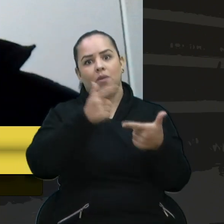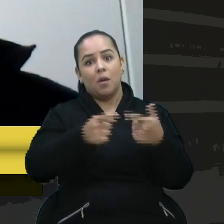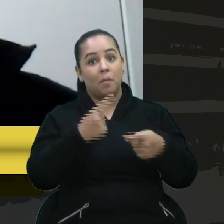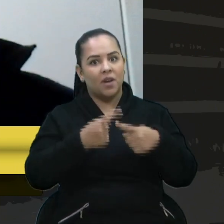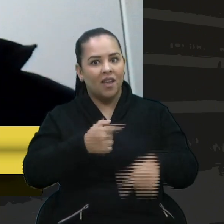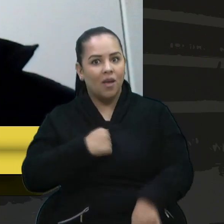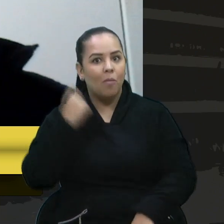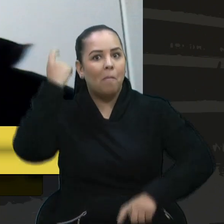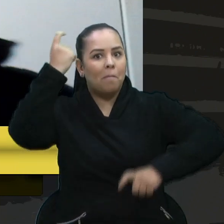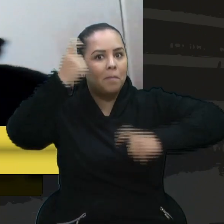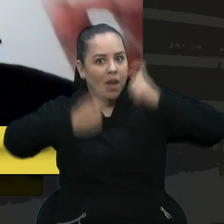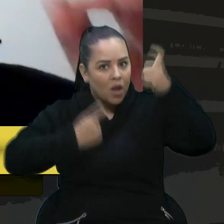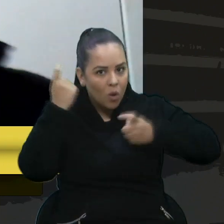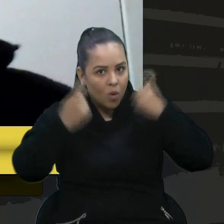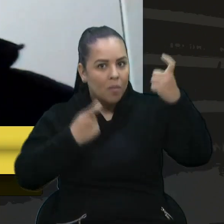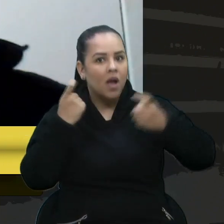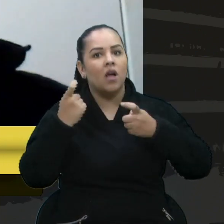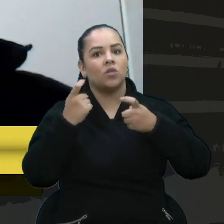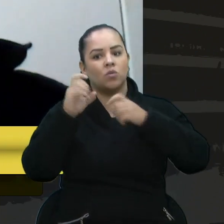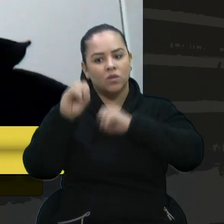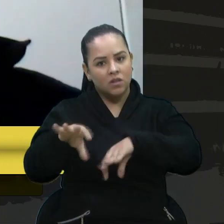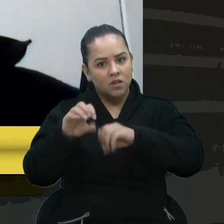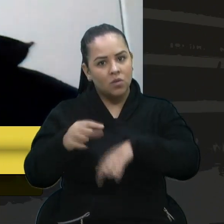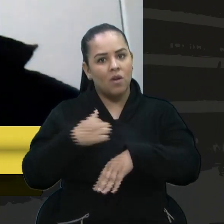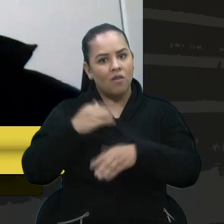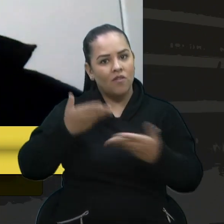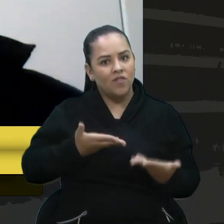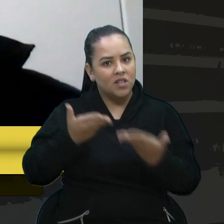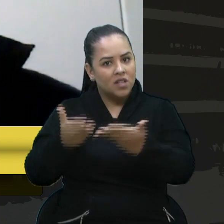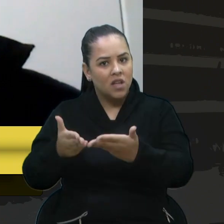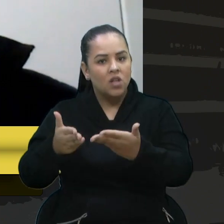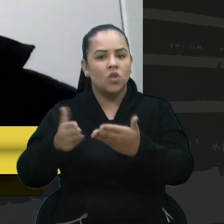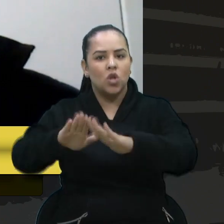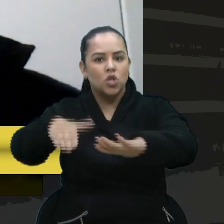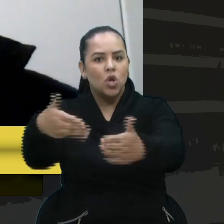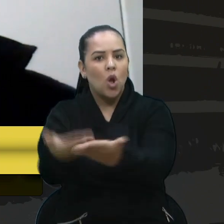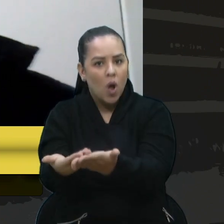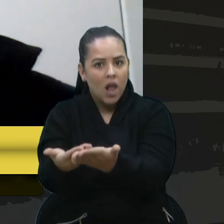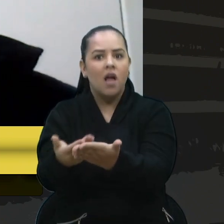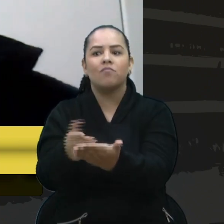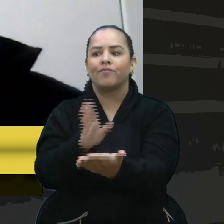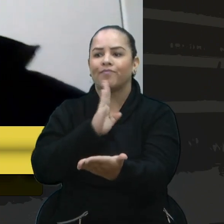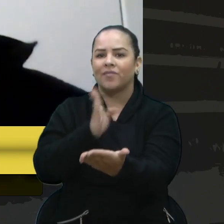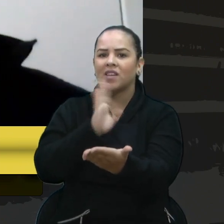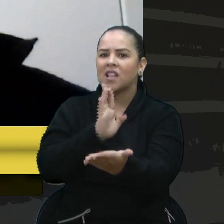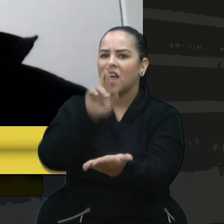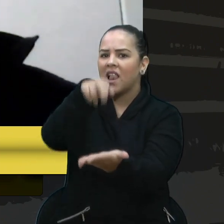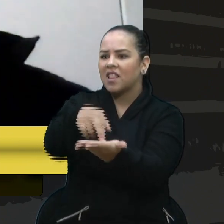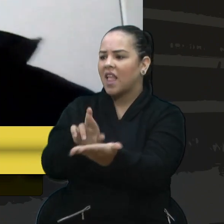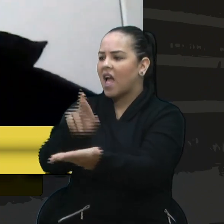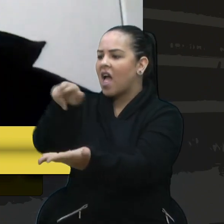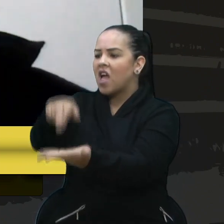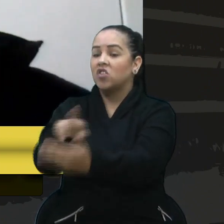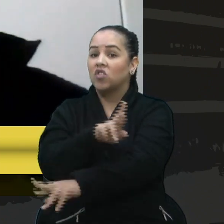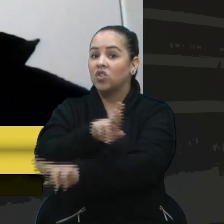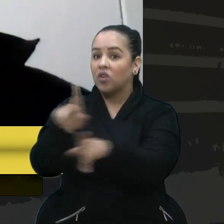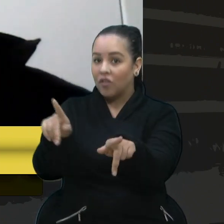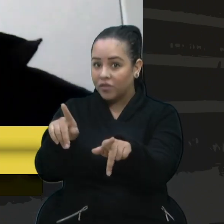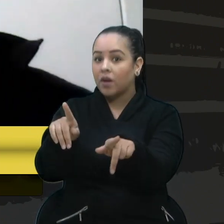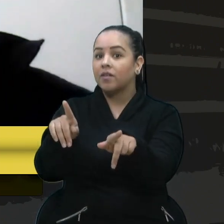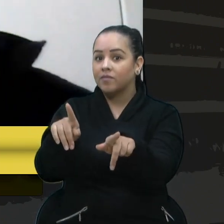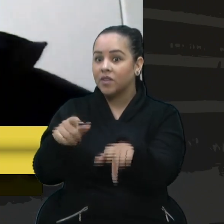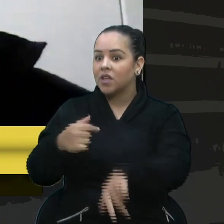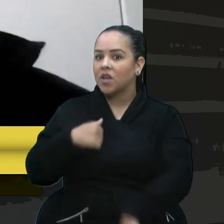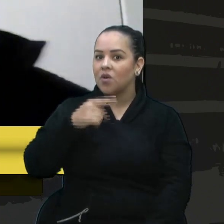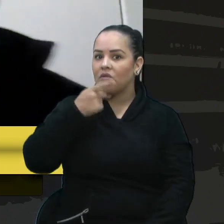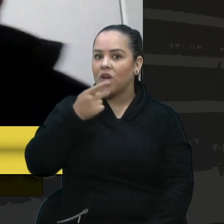educação, visito as escolas, conheço muitas realidades distintas e, destaco, os professores